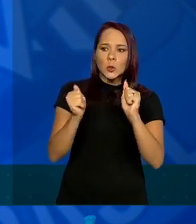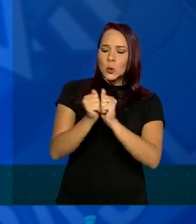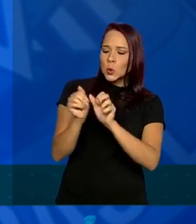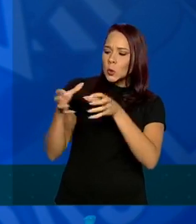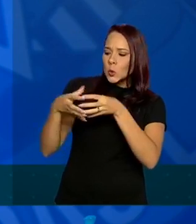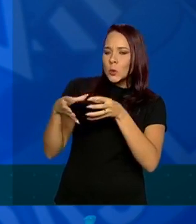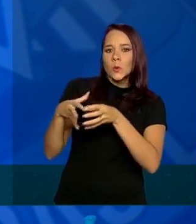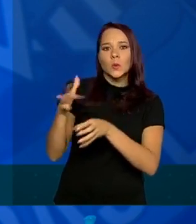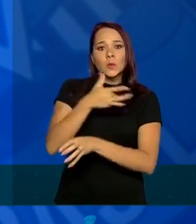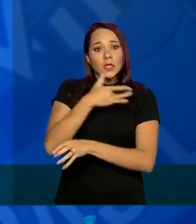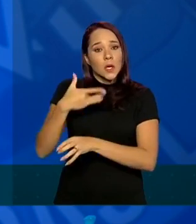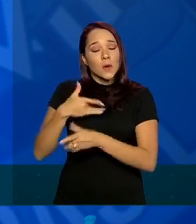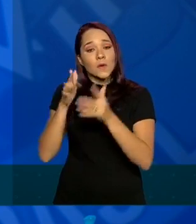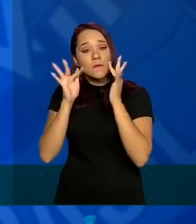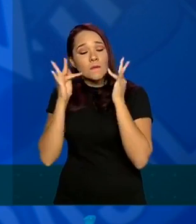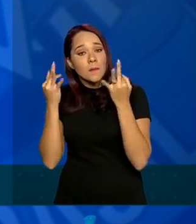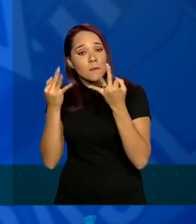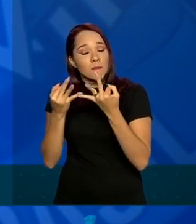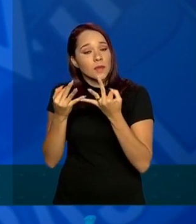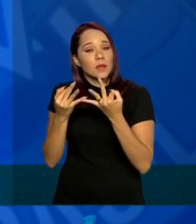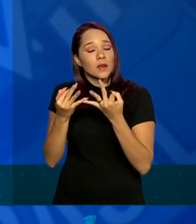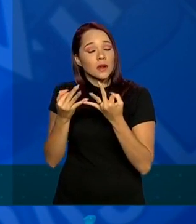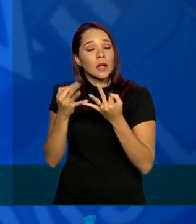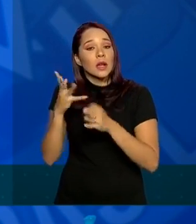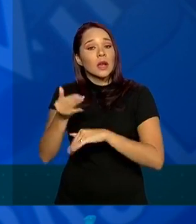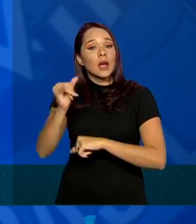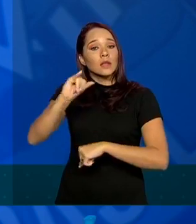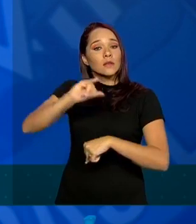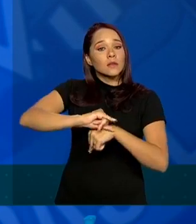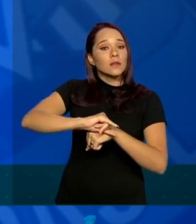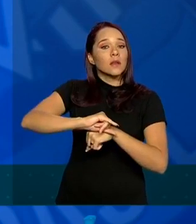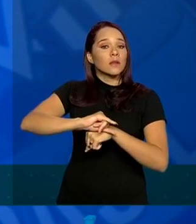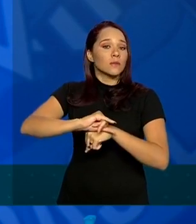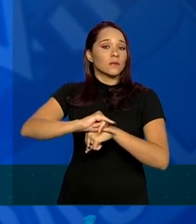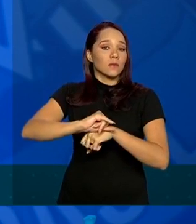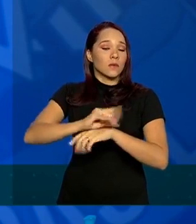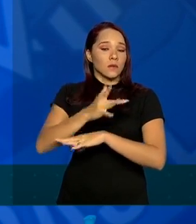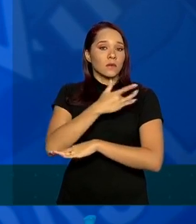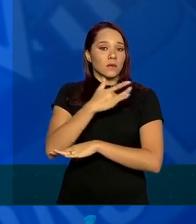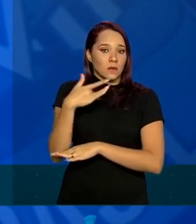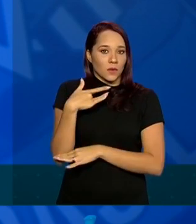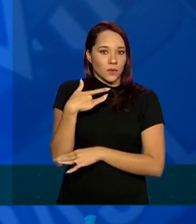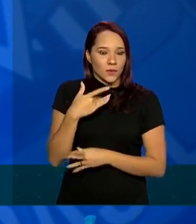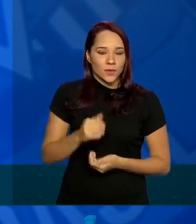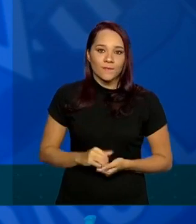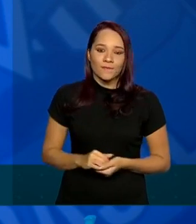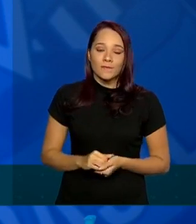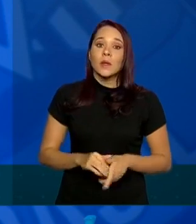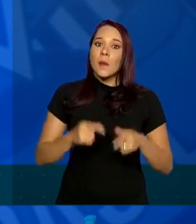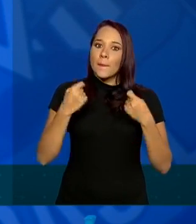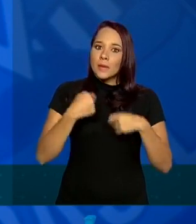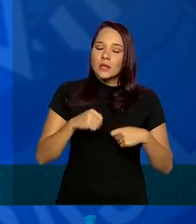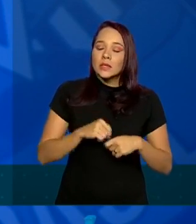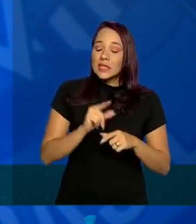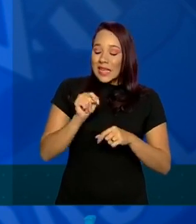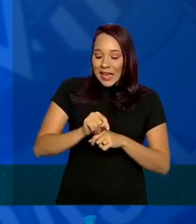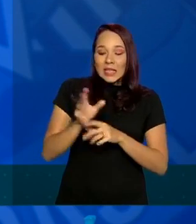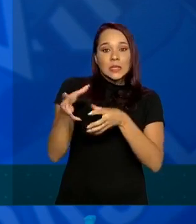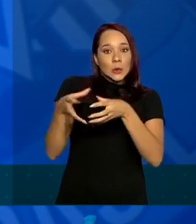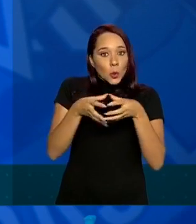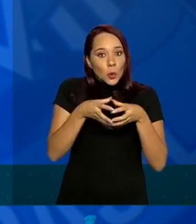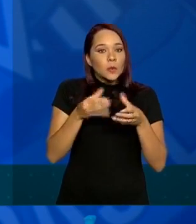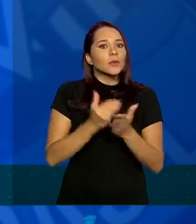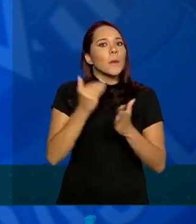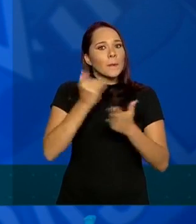equipes de saúde da família, nas unidades básicas de saúde. Precisamos fortalecer